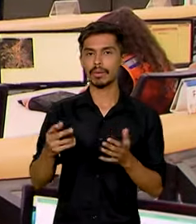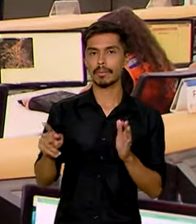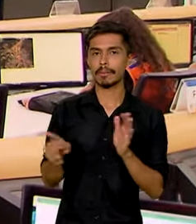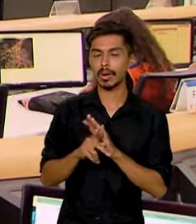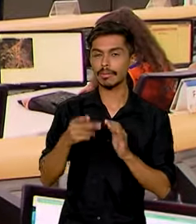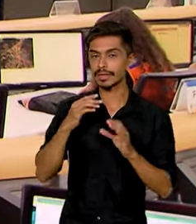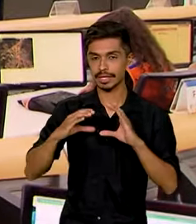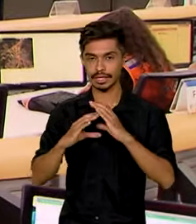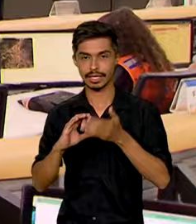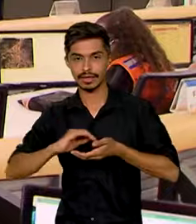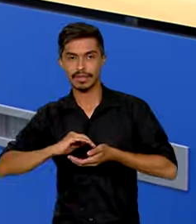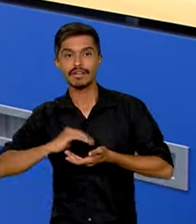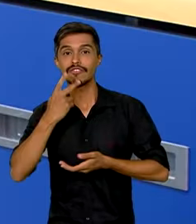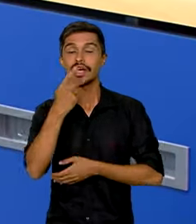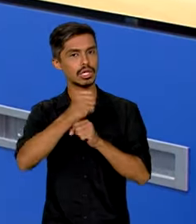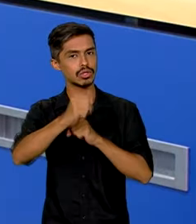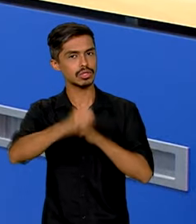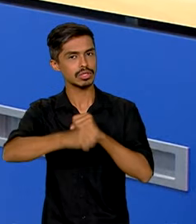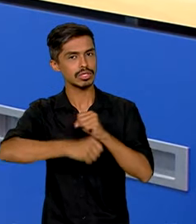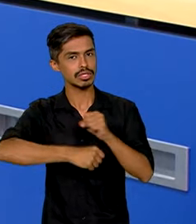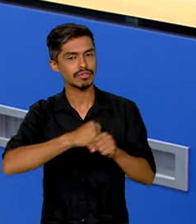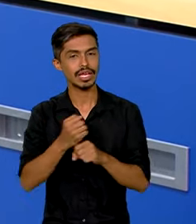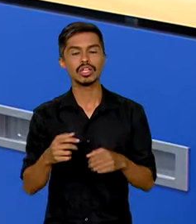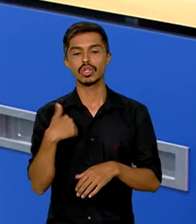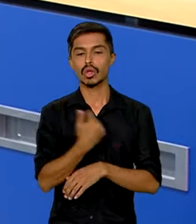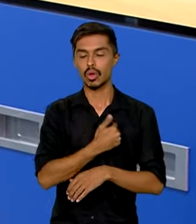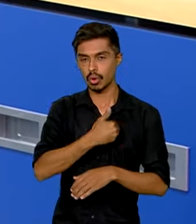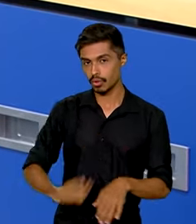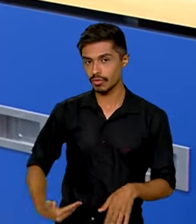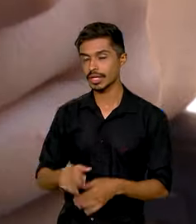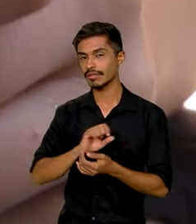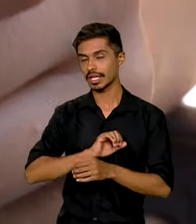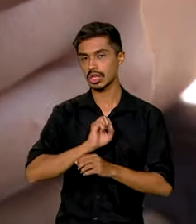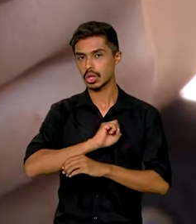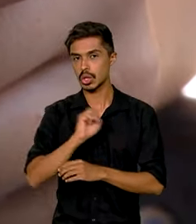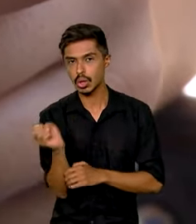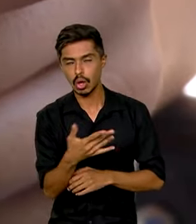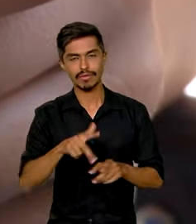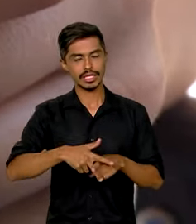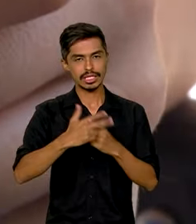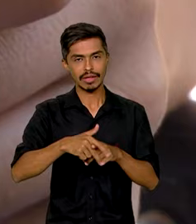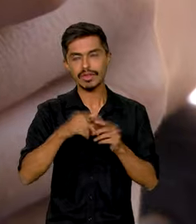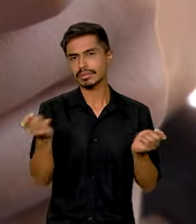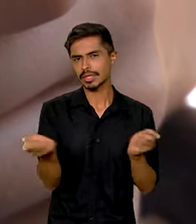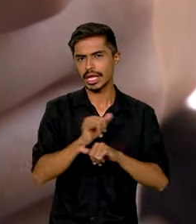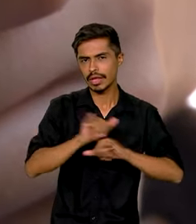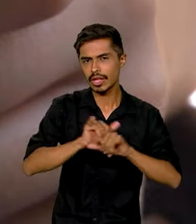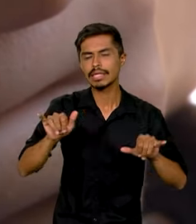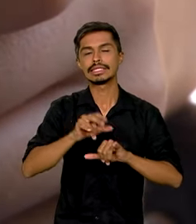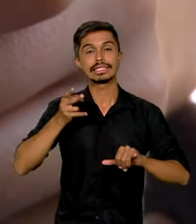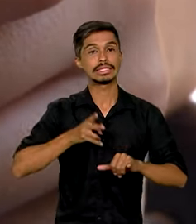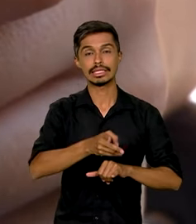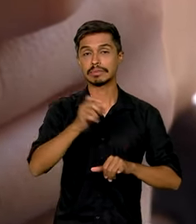que até o início do ano que vem o governo vai mandar uma nova ferramenta para enviar avisos e alertas toda